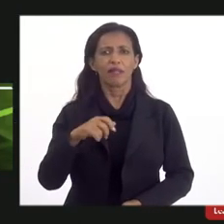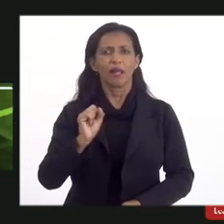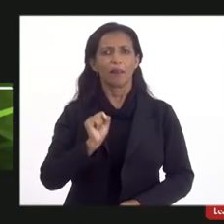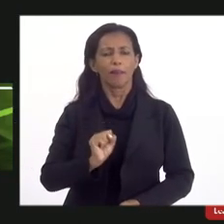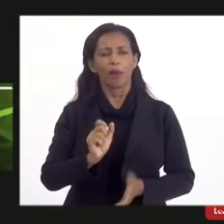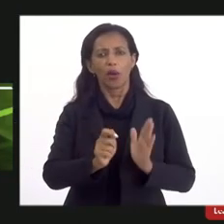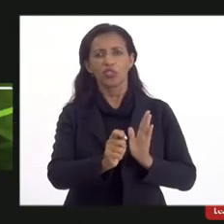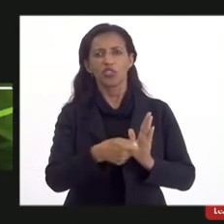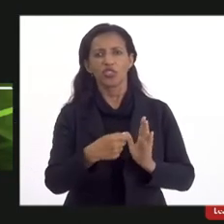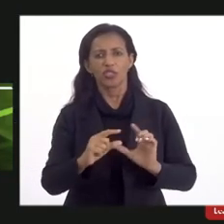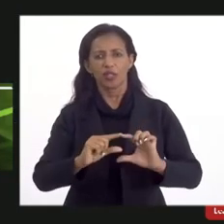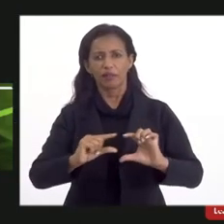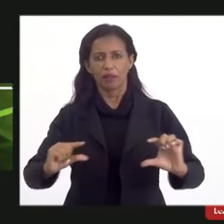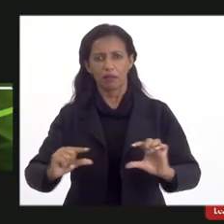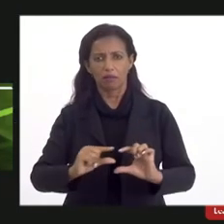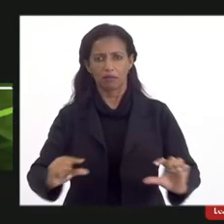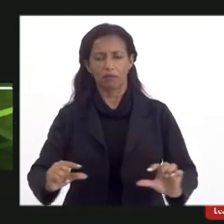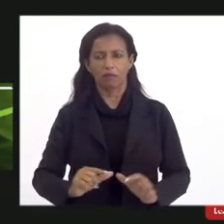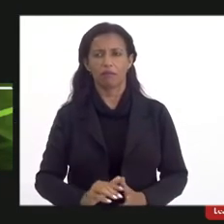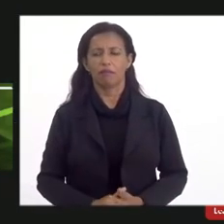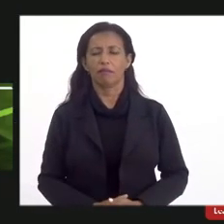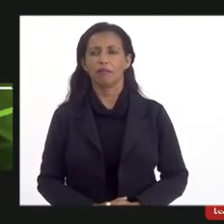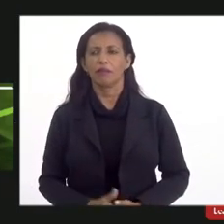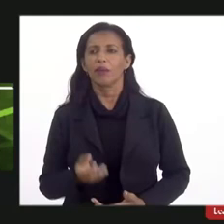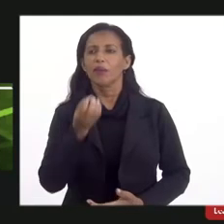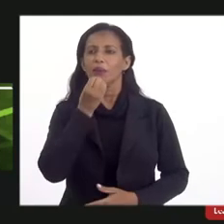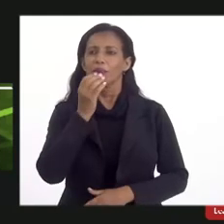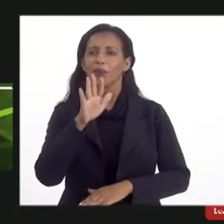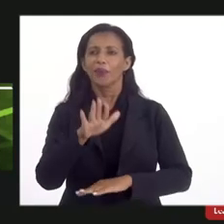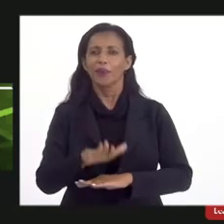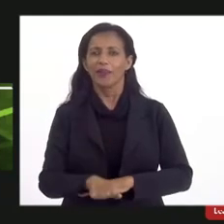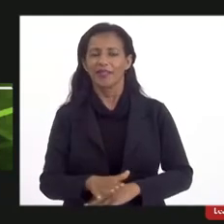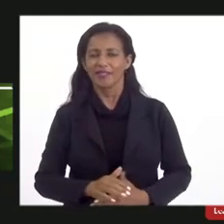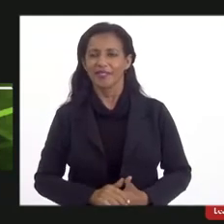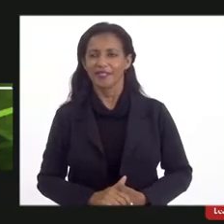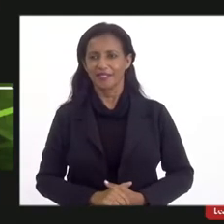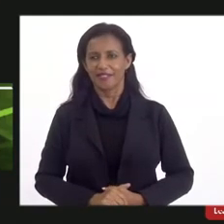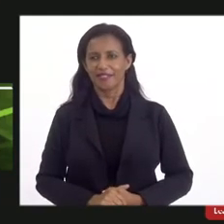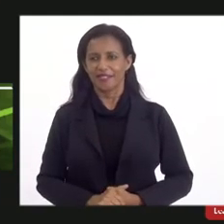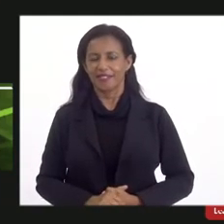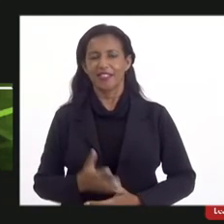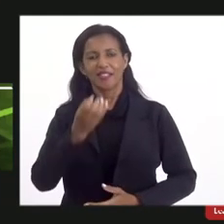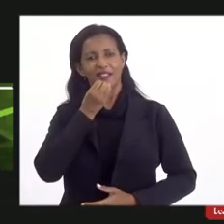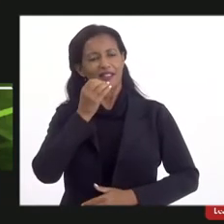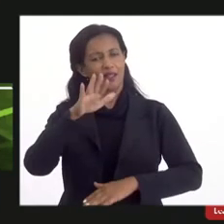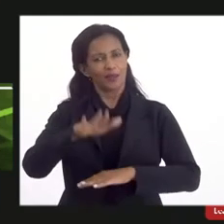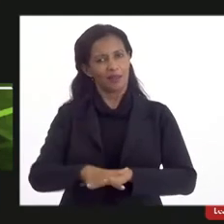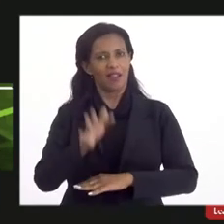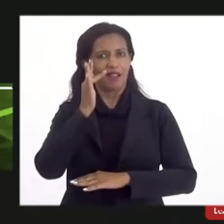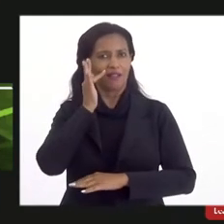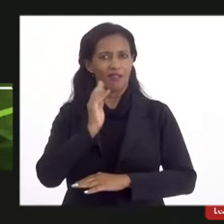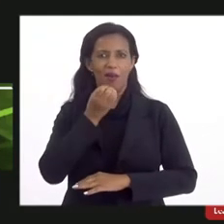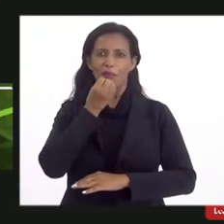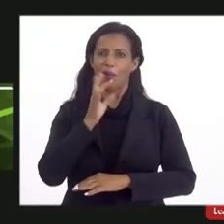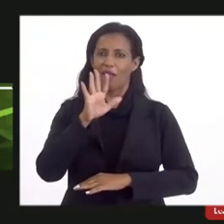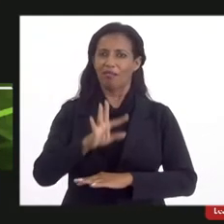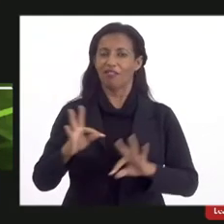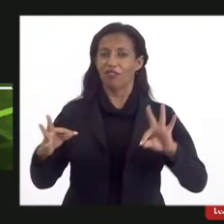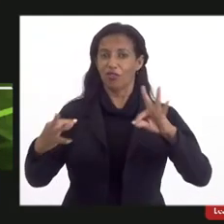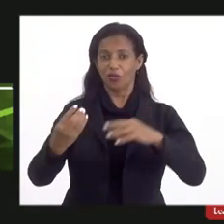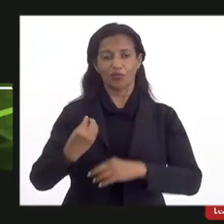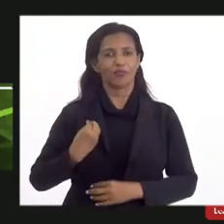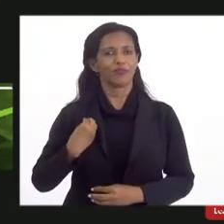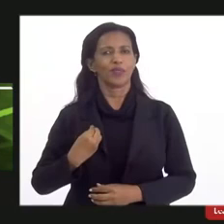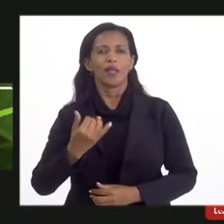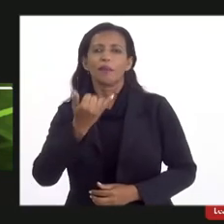peço que escreva no chat por favor tá bom boa tarde Ana boa tarde Flávio boa tarde a todos os presentes